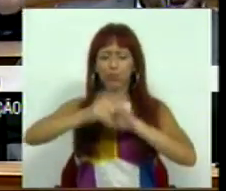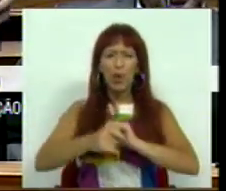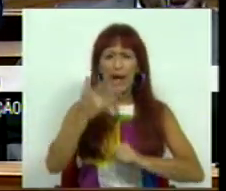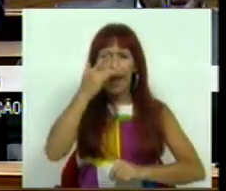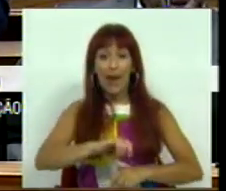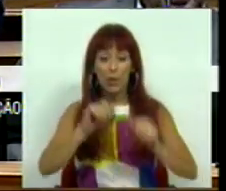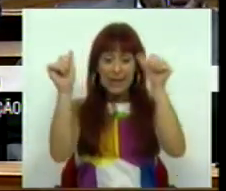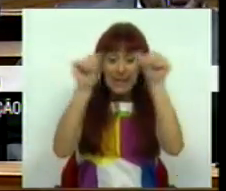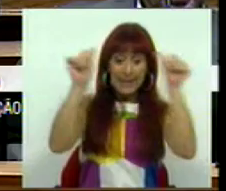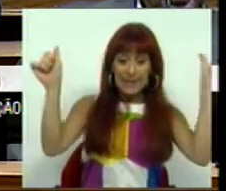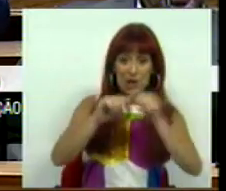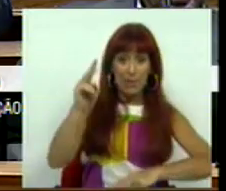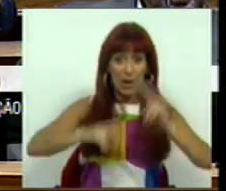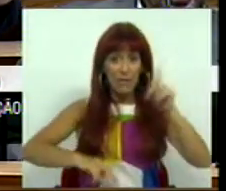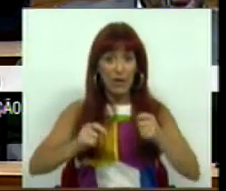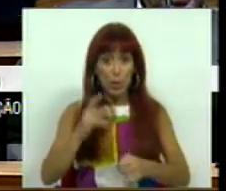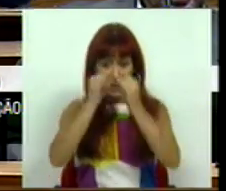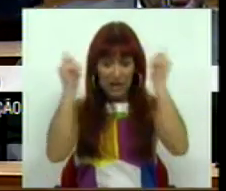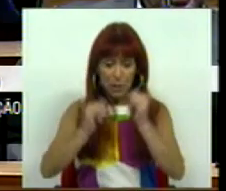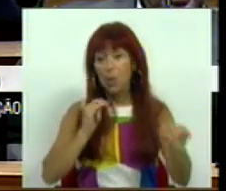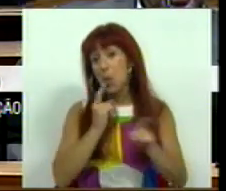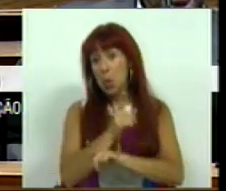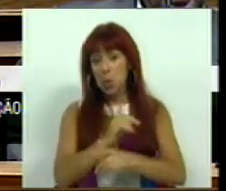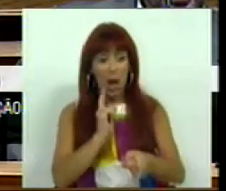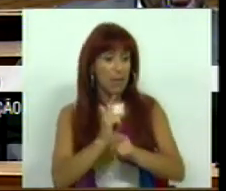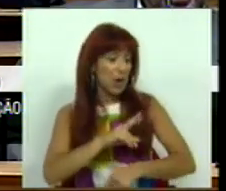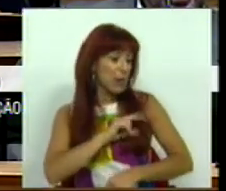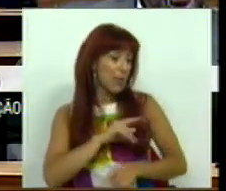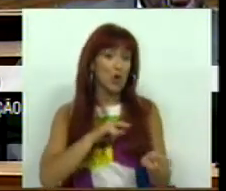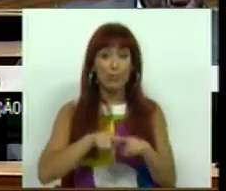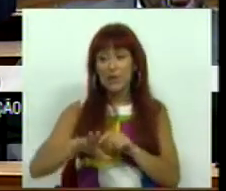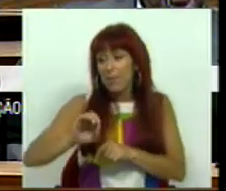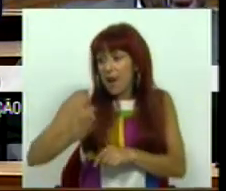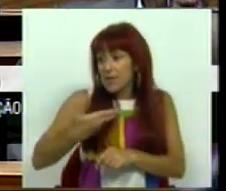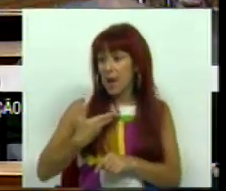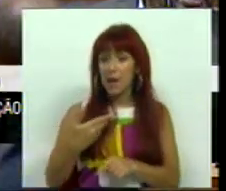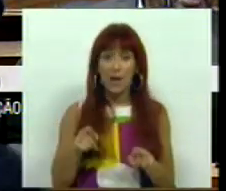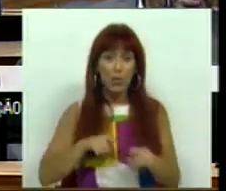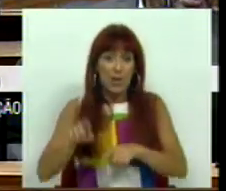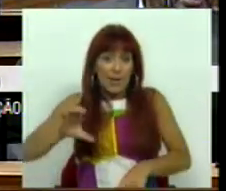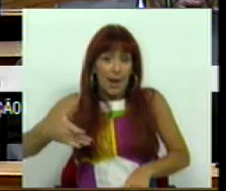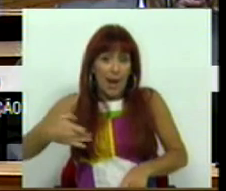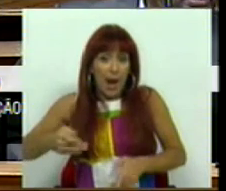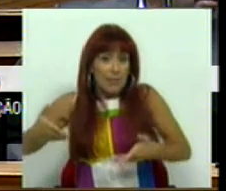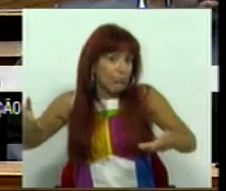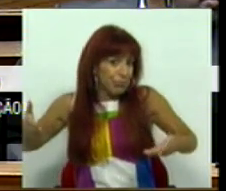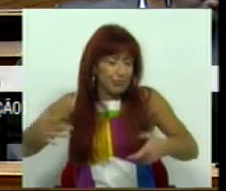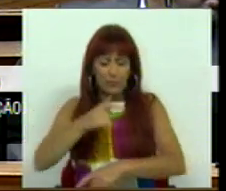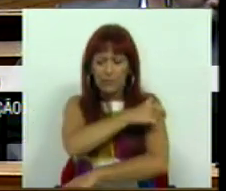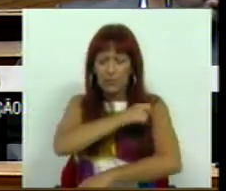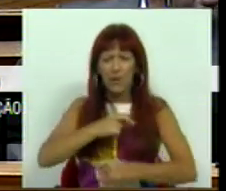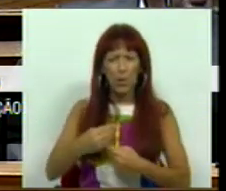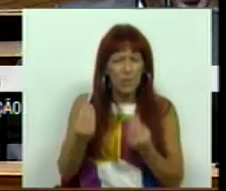sobre o sistema financeiro internacional, continuam a ser recompensados pelas políticas de PSD e pelas políticas de CDS. É em nome